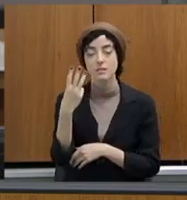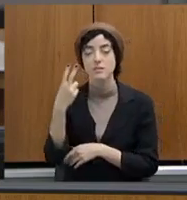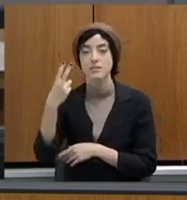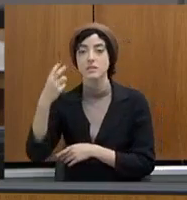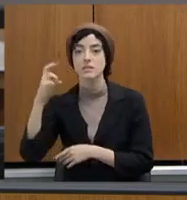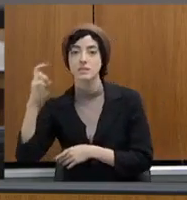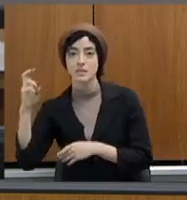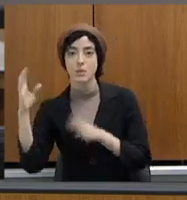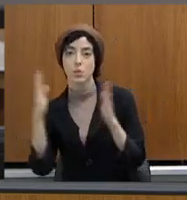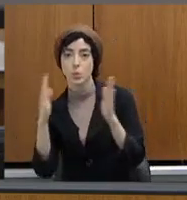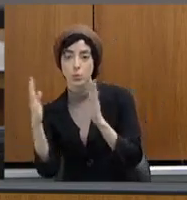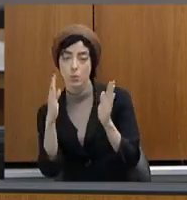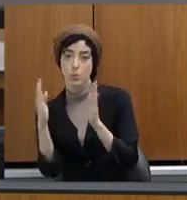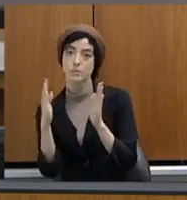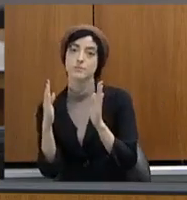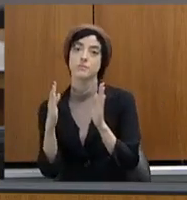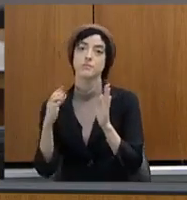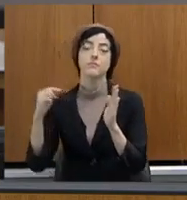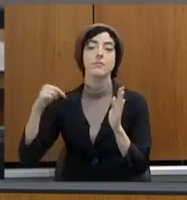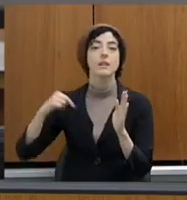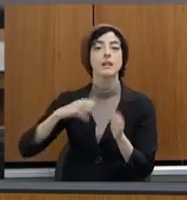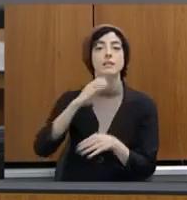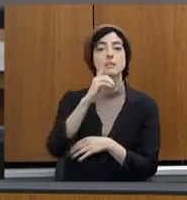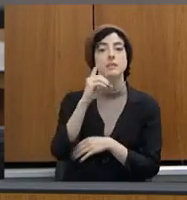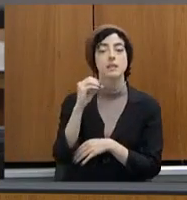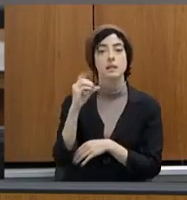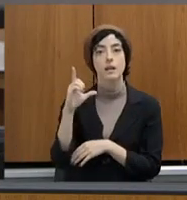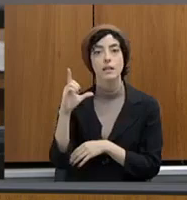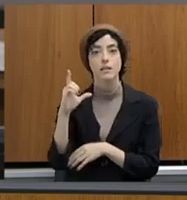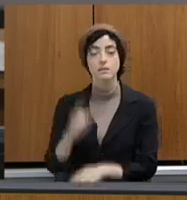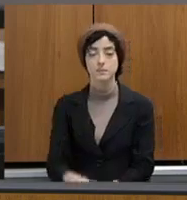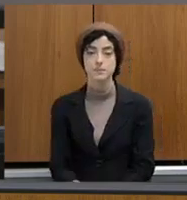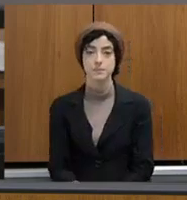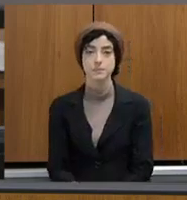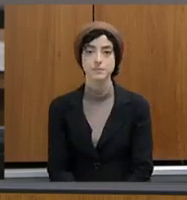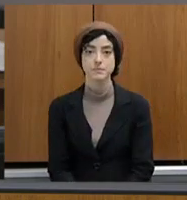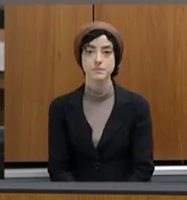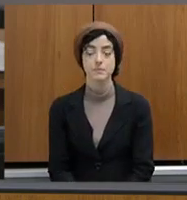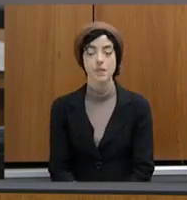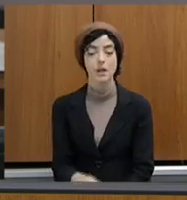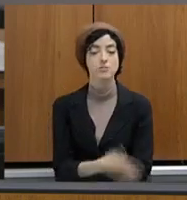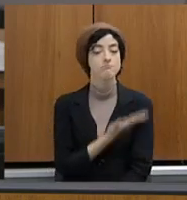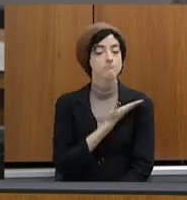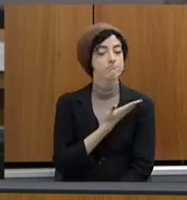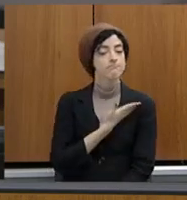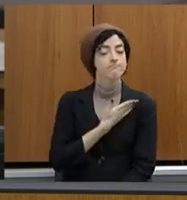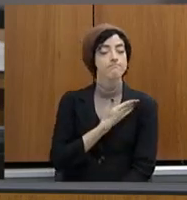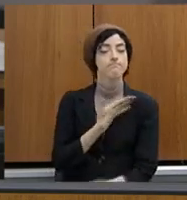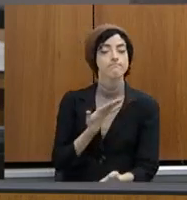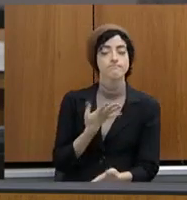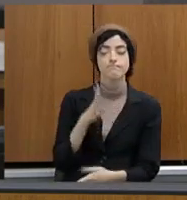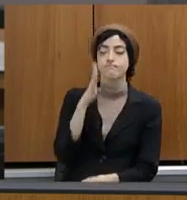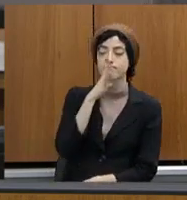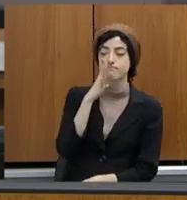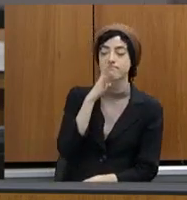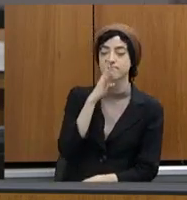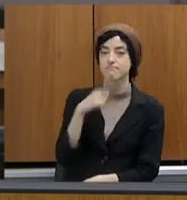bom, muito elogiado pelos nossos colegas este importante simpósio. Pode passar?